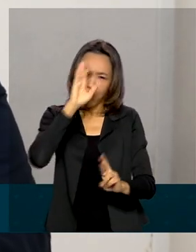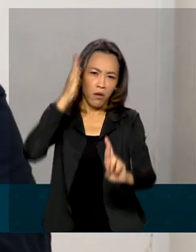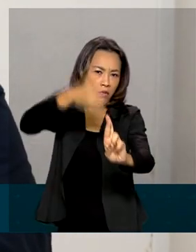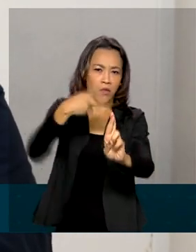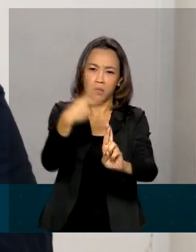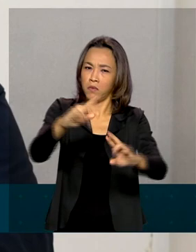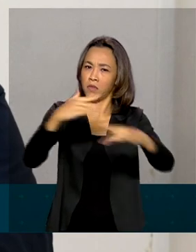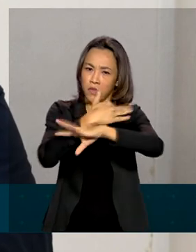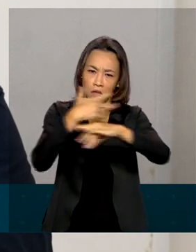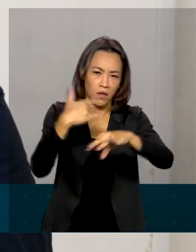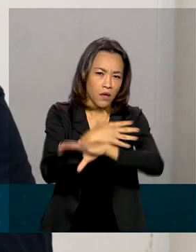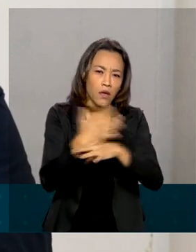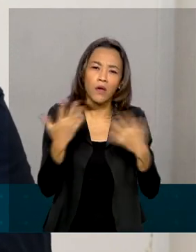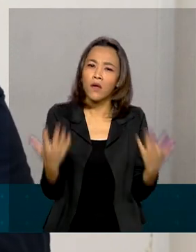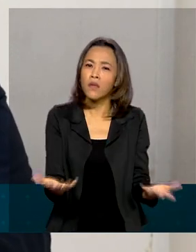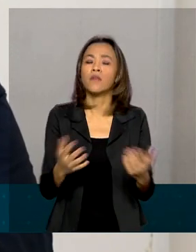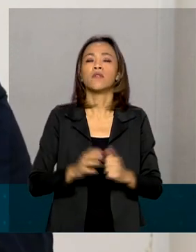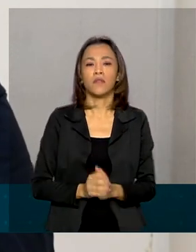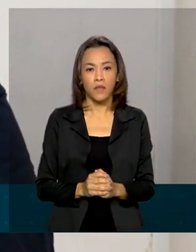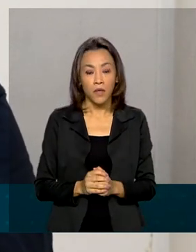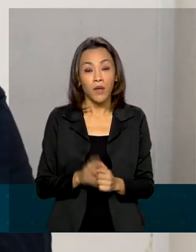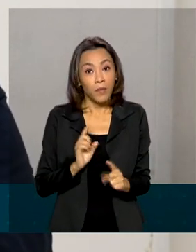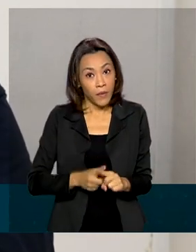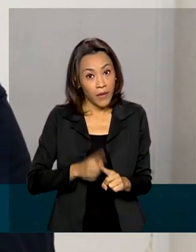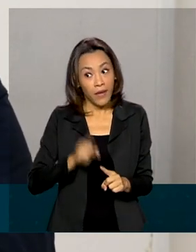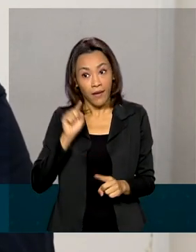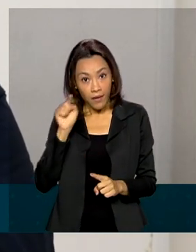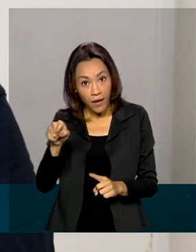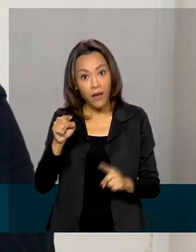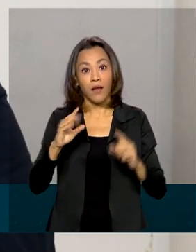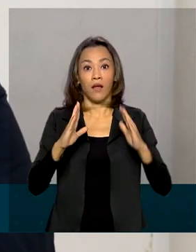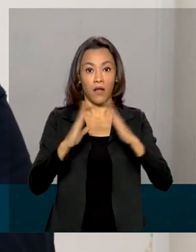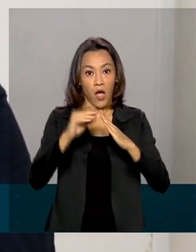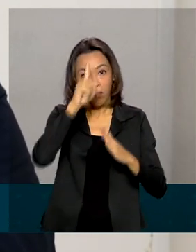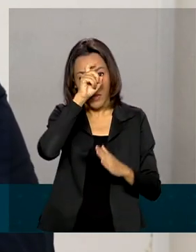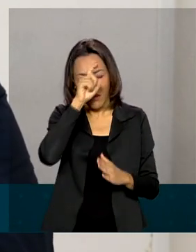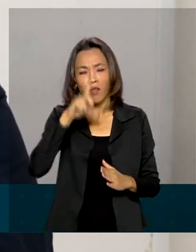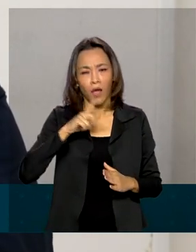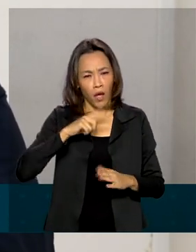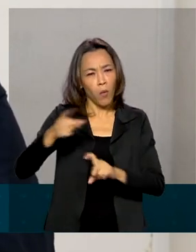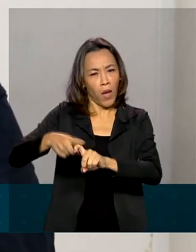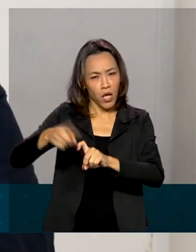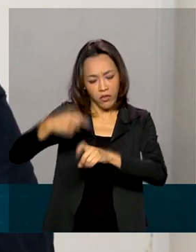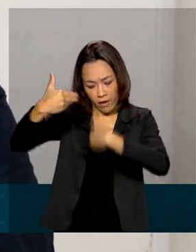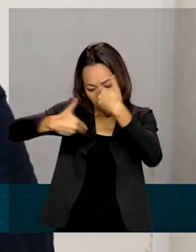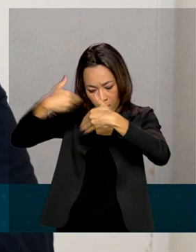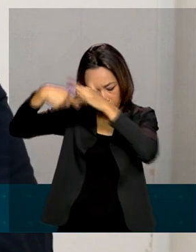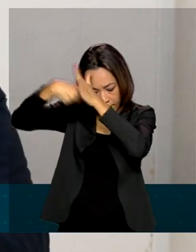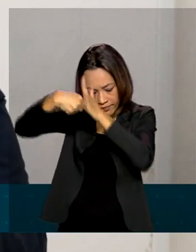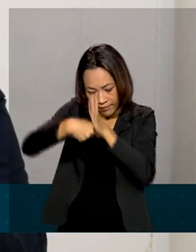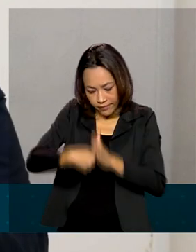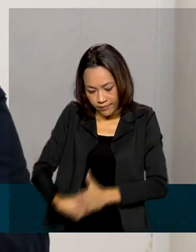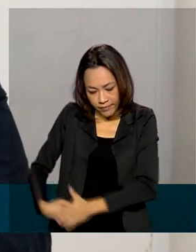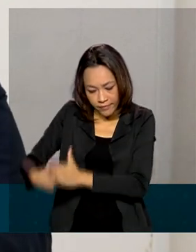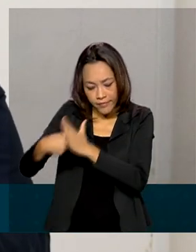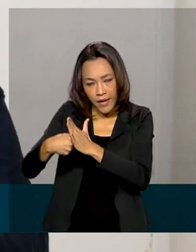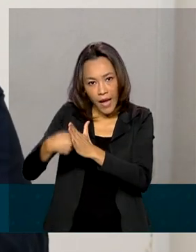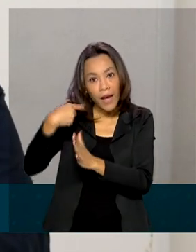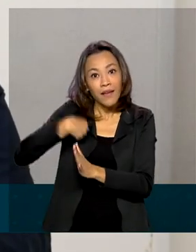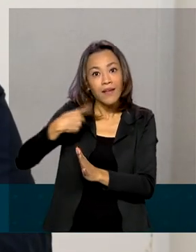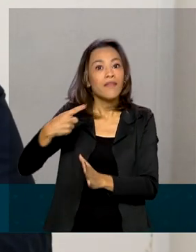cidade, o seu hospital regional, porque lá vai ter um médico que vai lhe examinar e esse médico, ao lhe examinar, ele vai